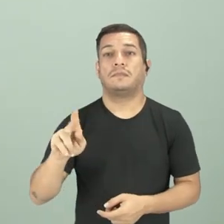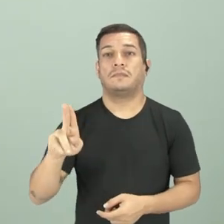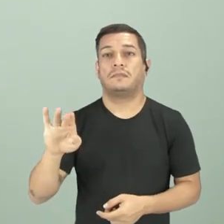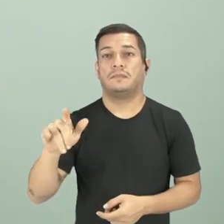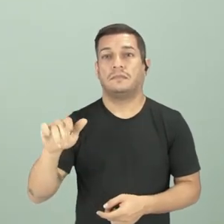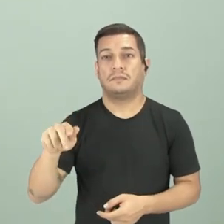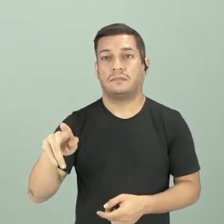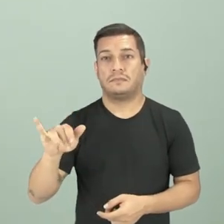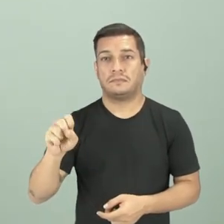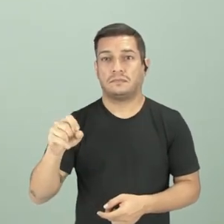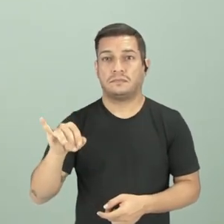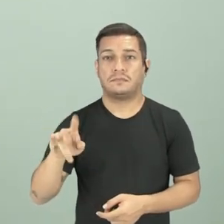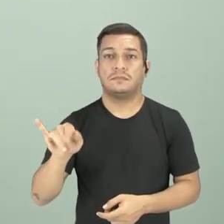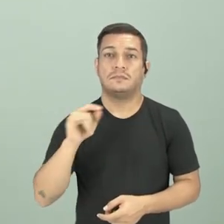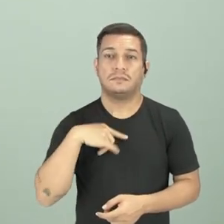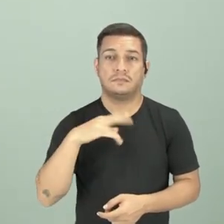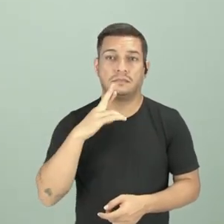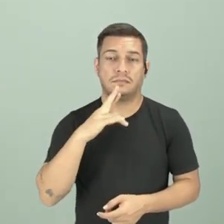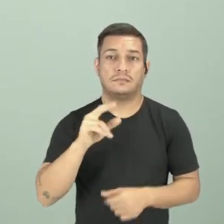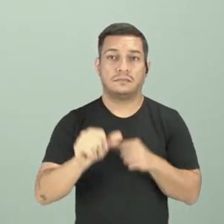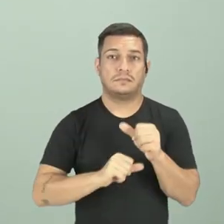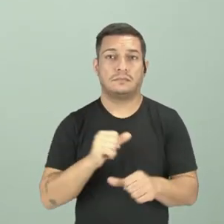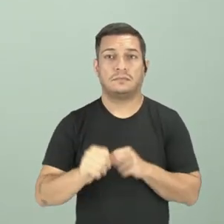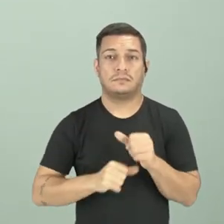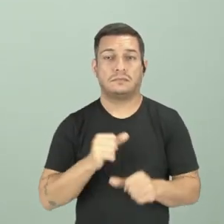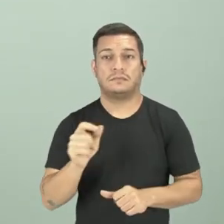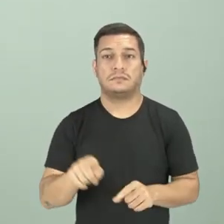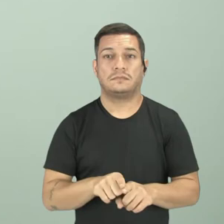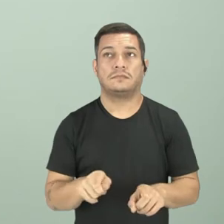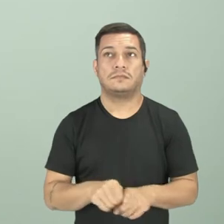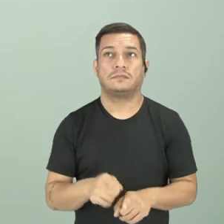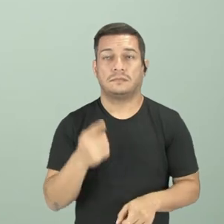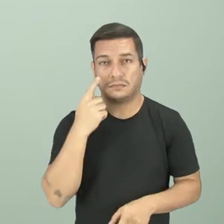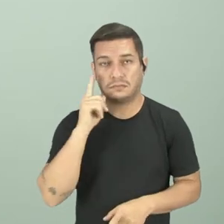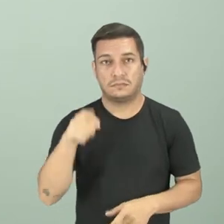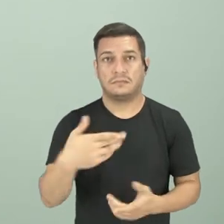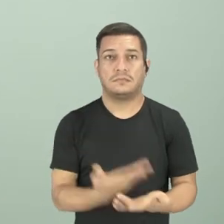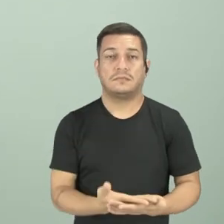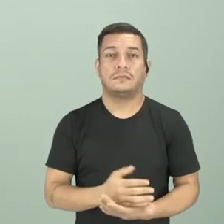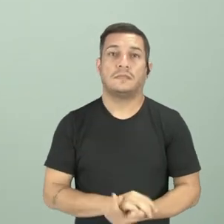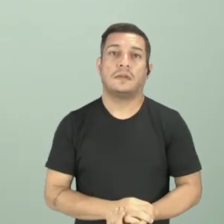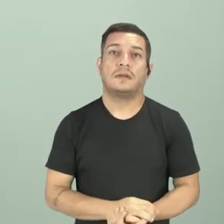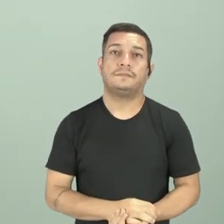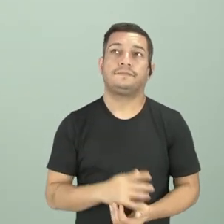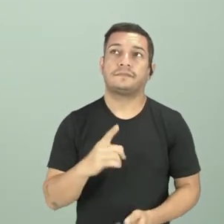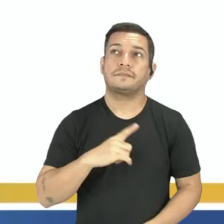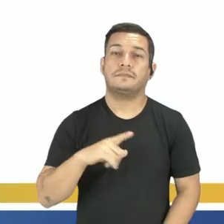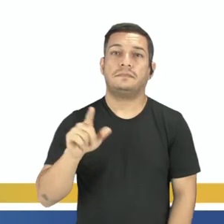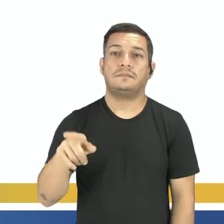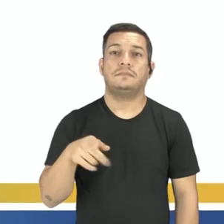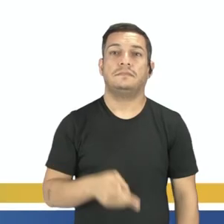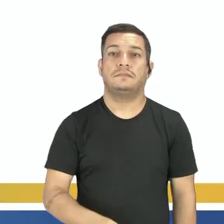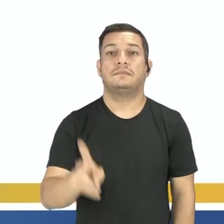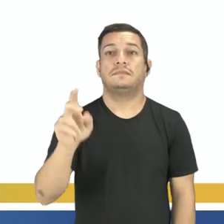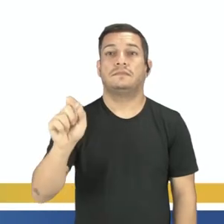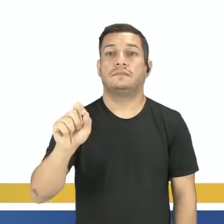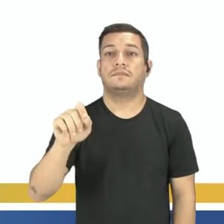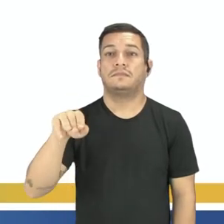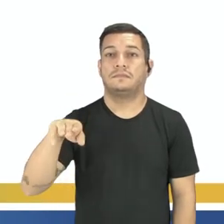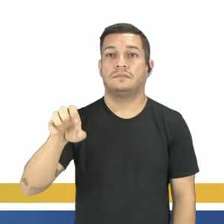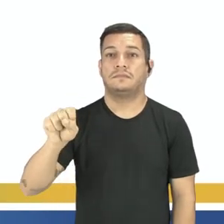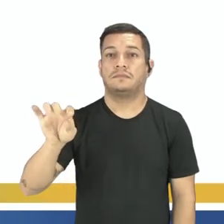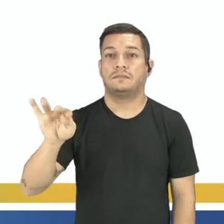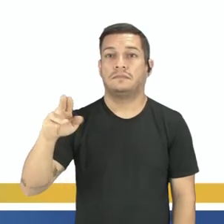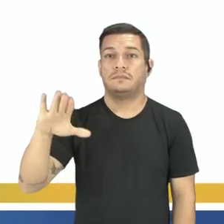isso tudo vai resultar em mudanças que a vai ver aí nas próximas aulas. E aí nós temos, na continuidade da pirâmide,